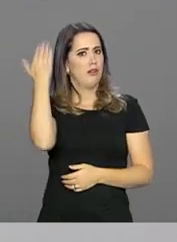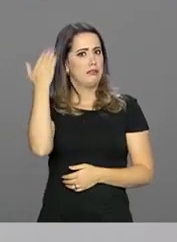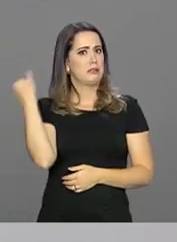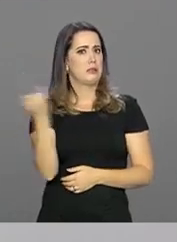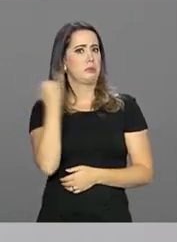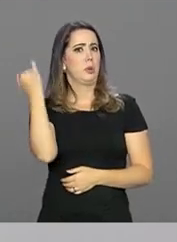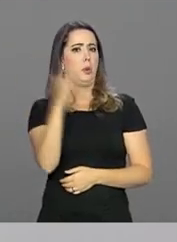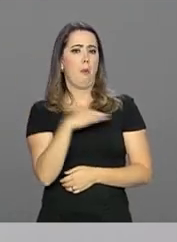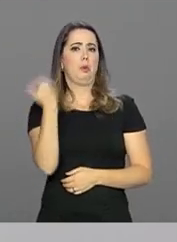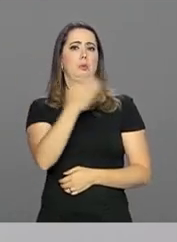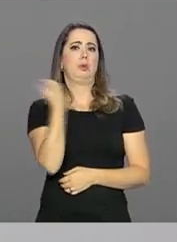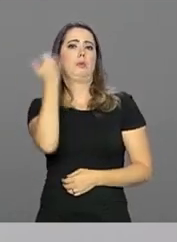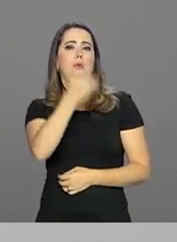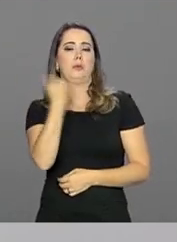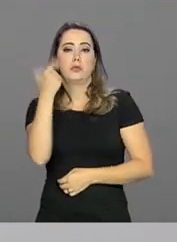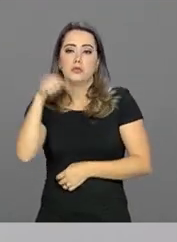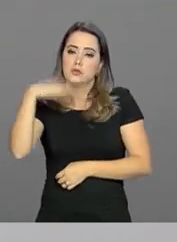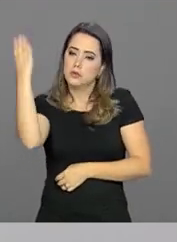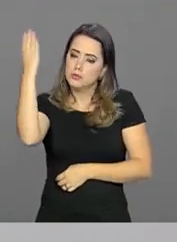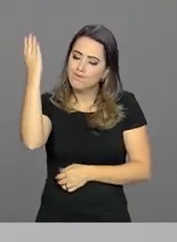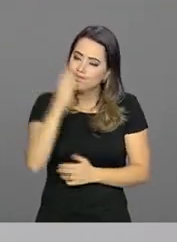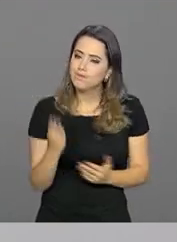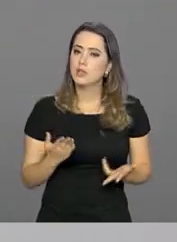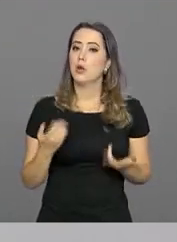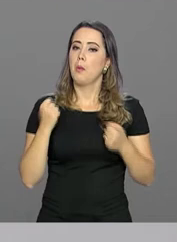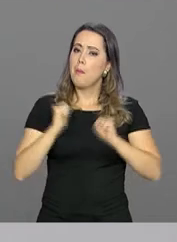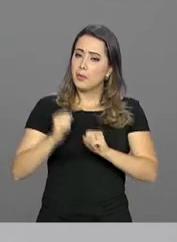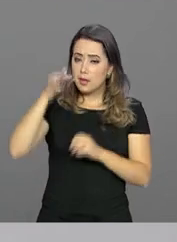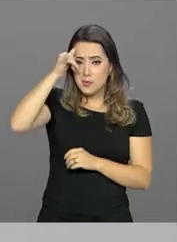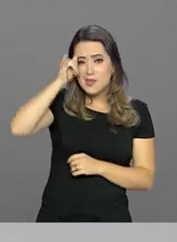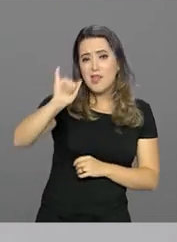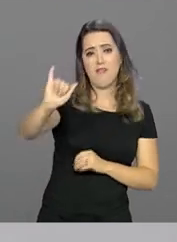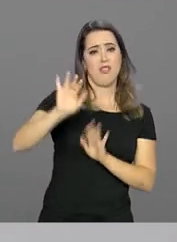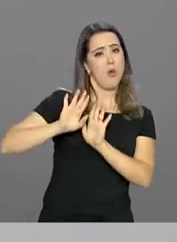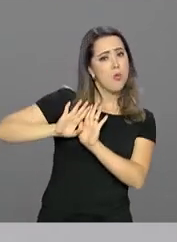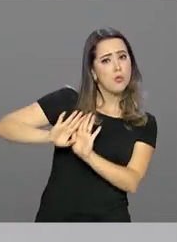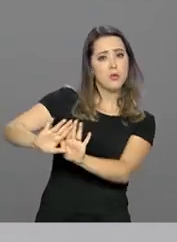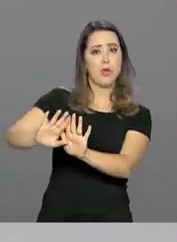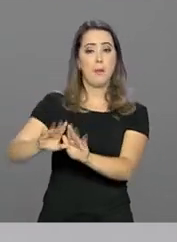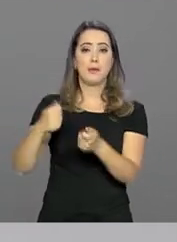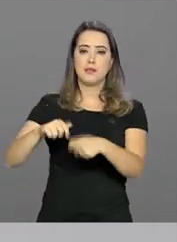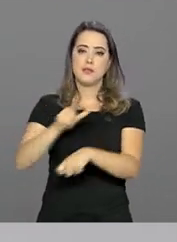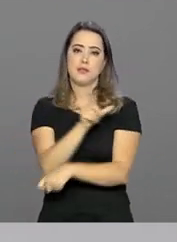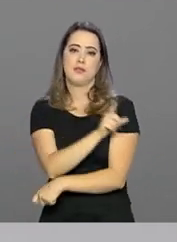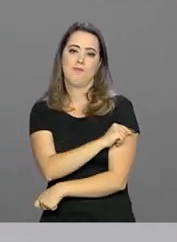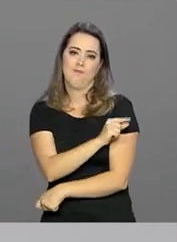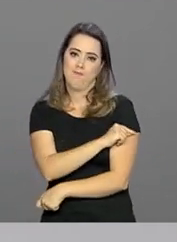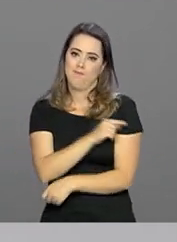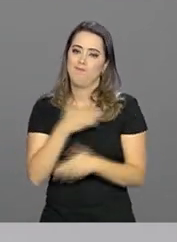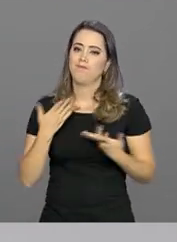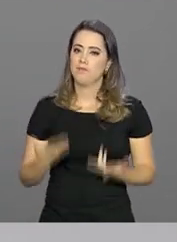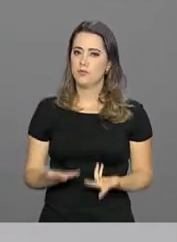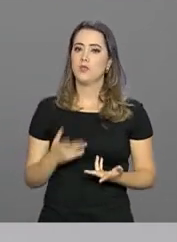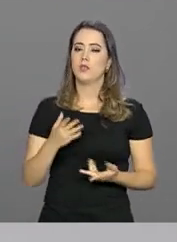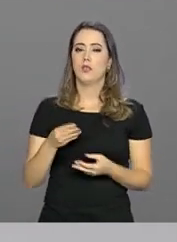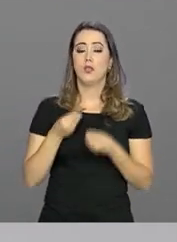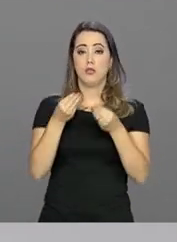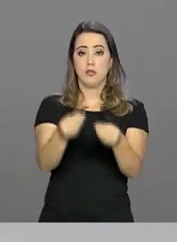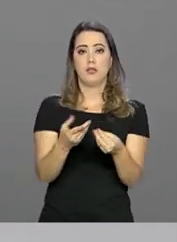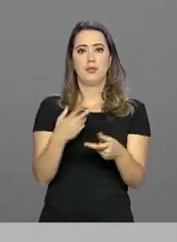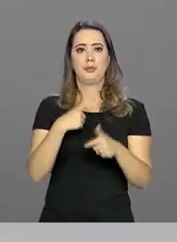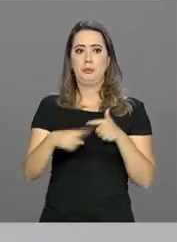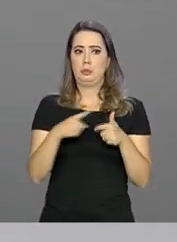causa de mortalidade no nosso país e nós podemos evitar que essas doenças se propaguem na população, que tragam